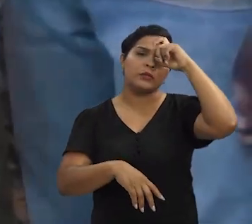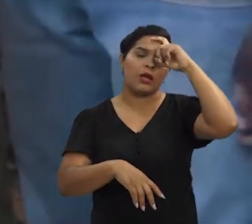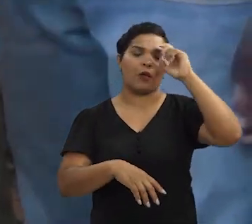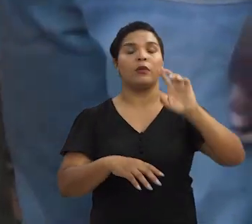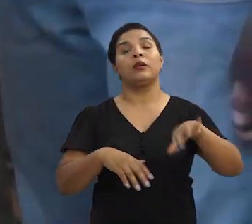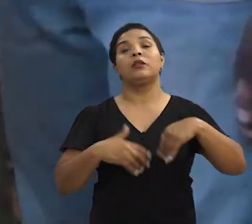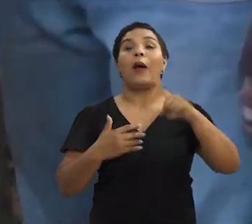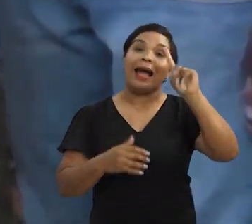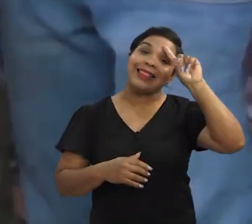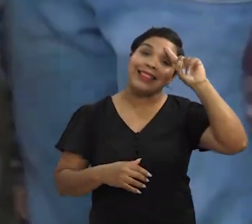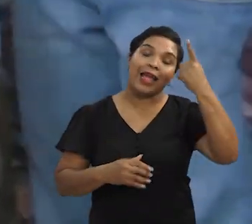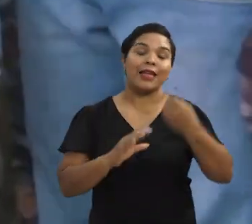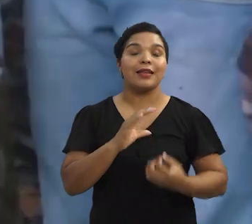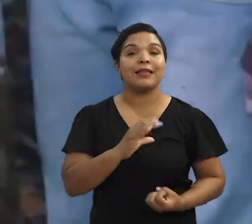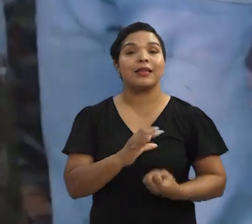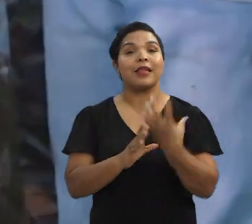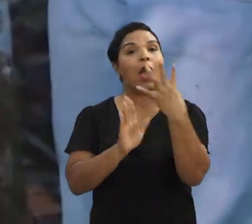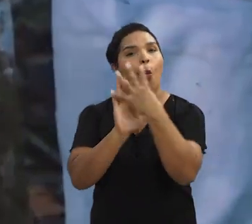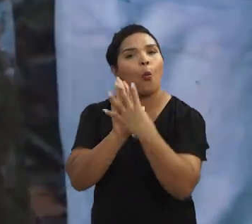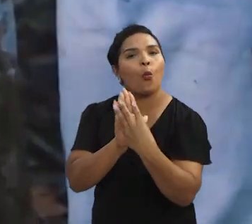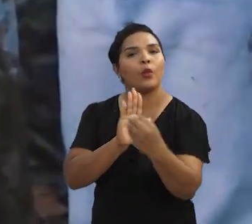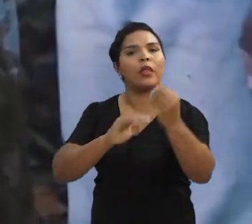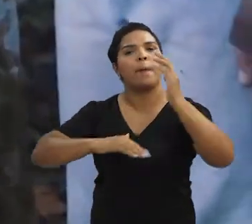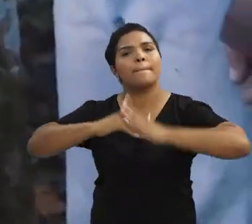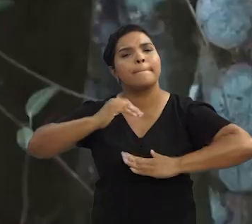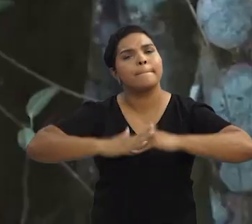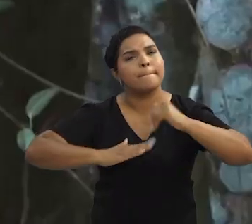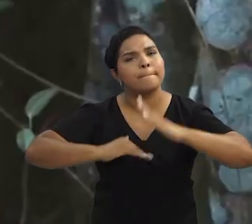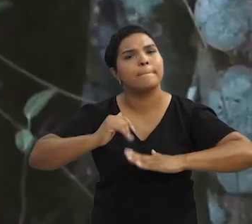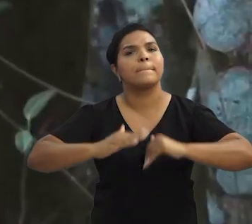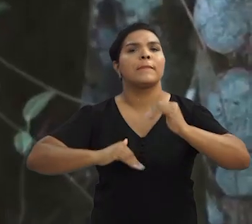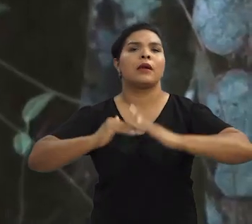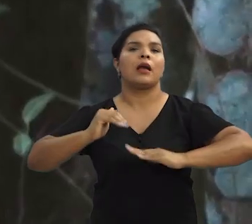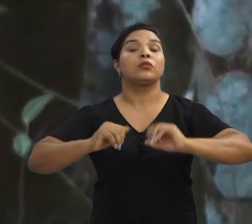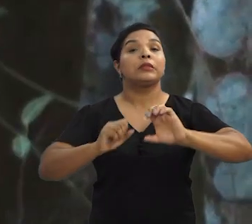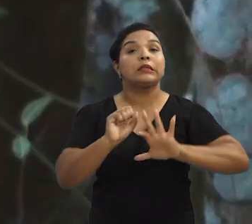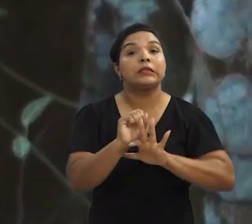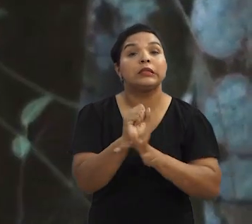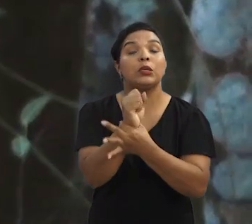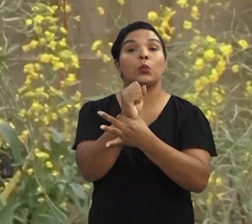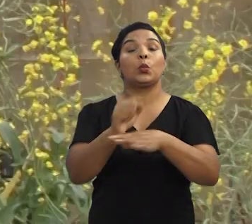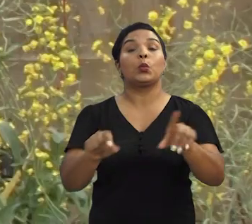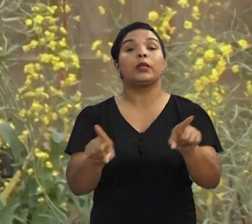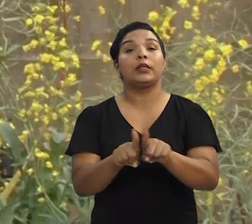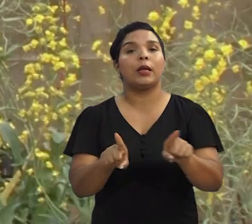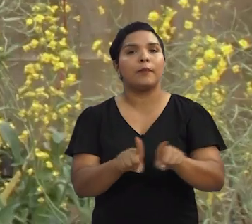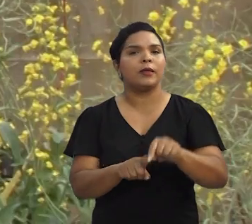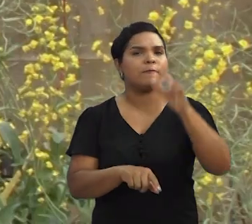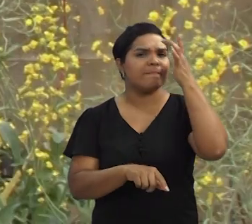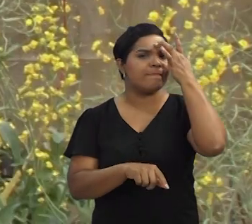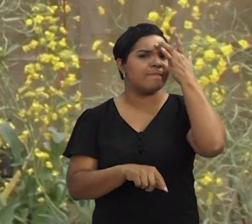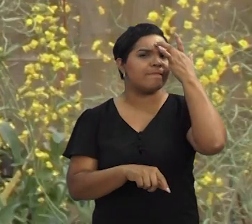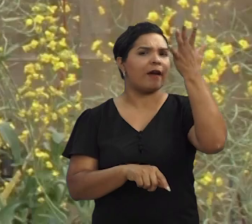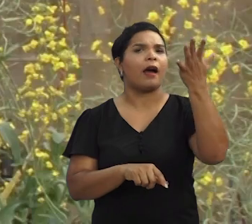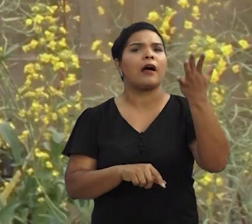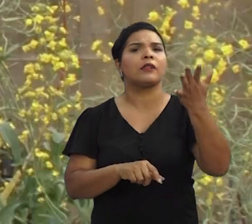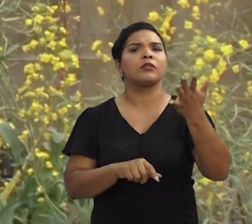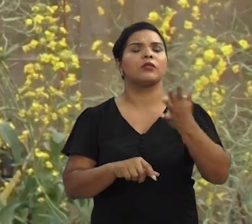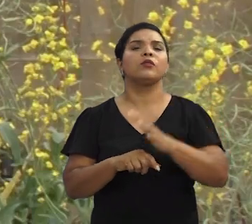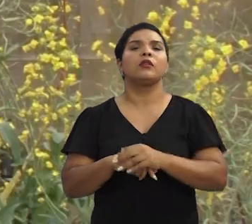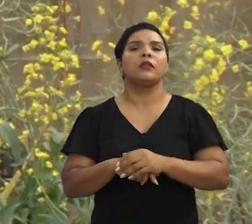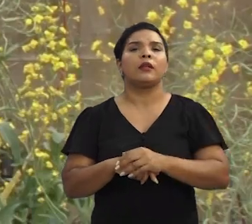hospital. Então a ideia foi criar um modelo prático, seja seguro e de fácil